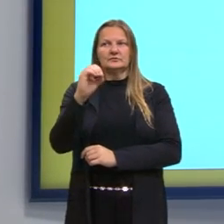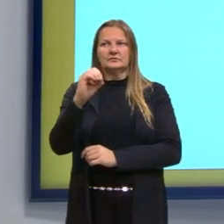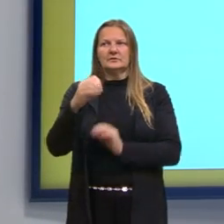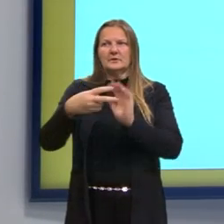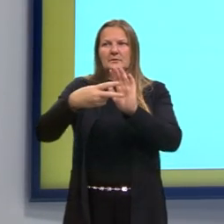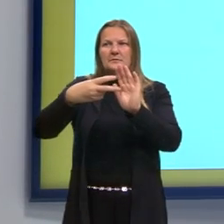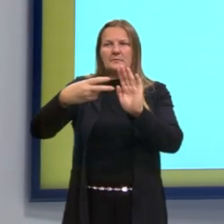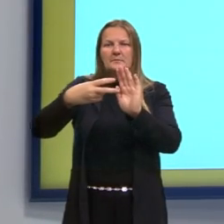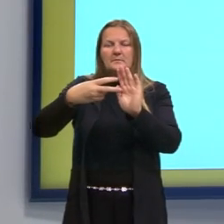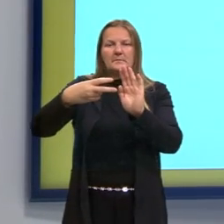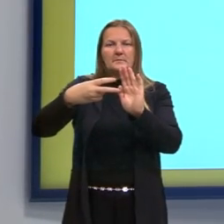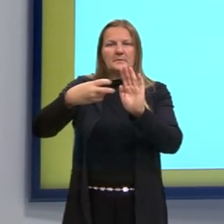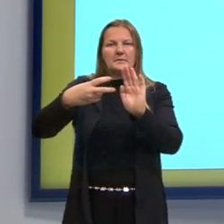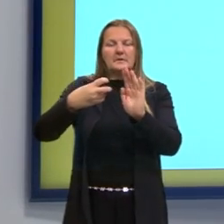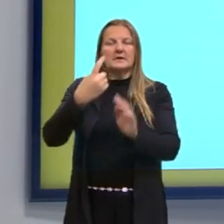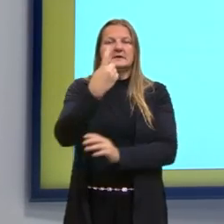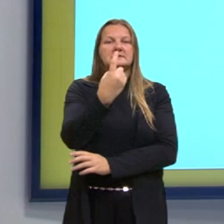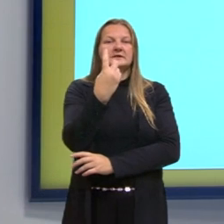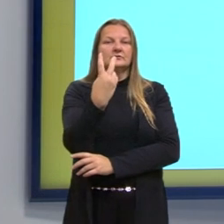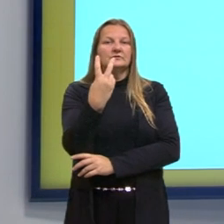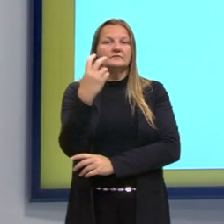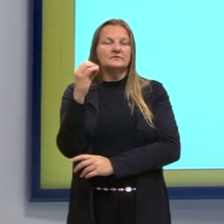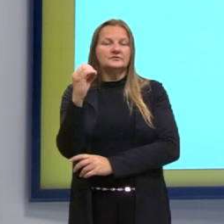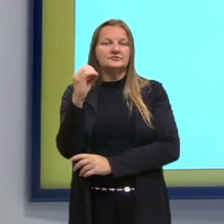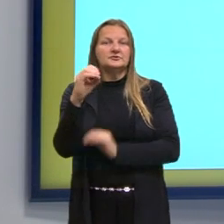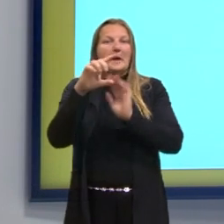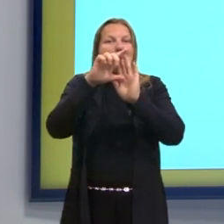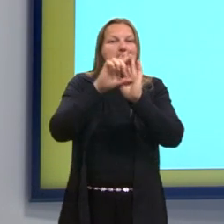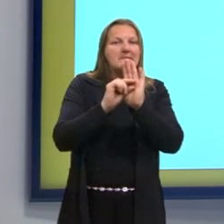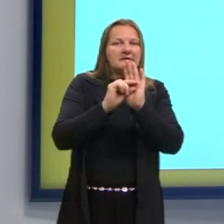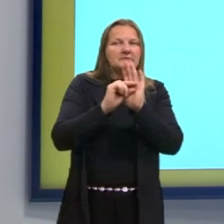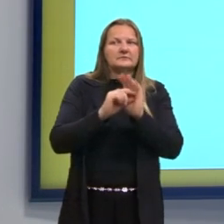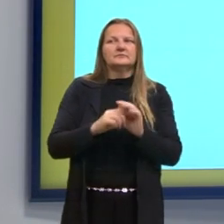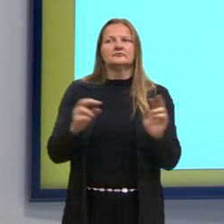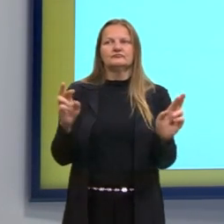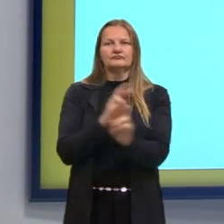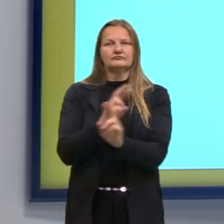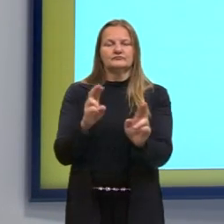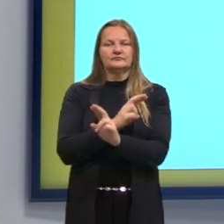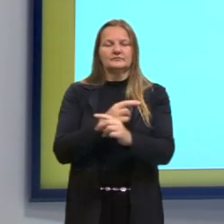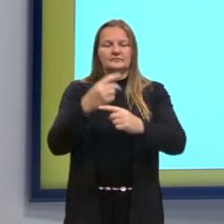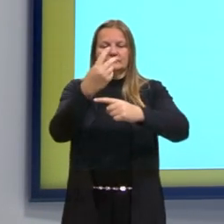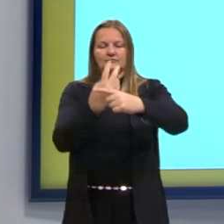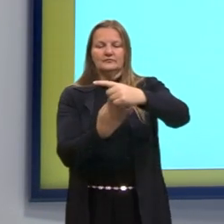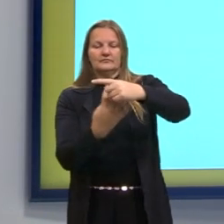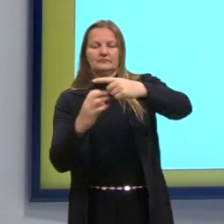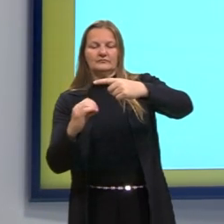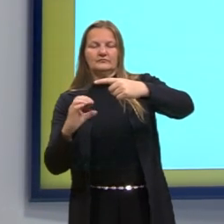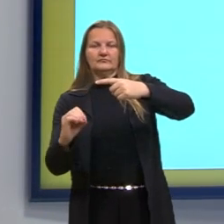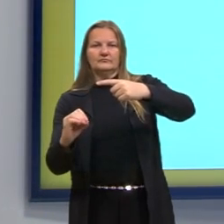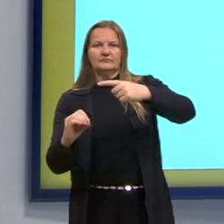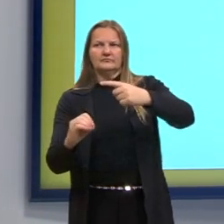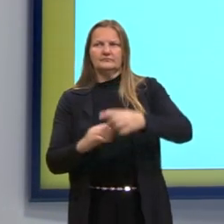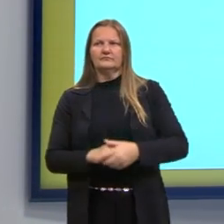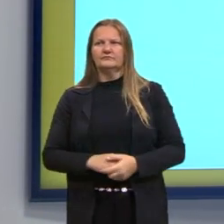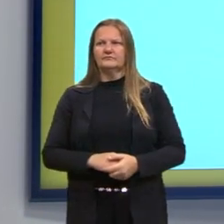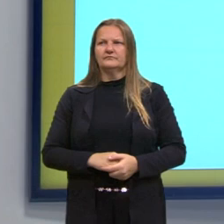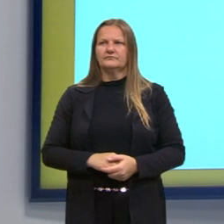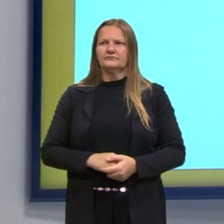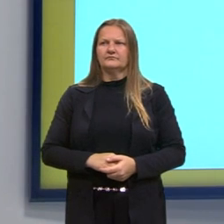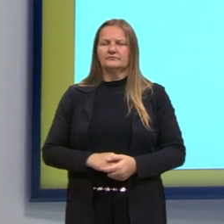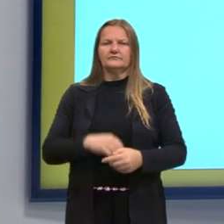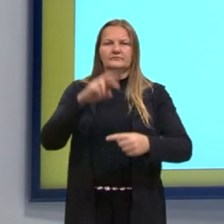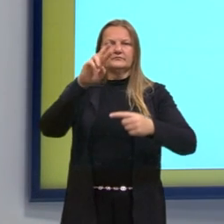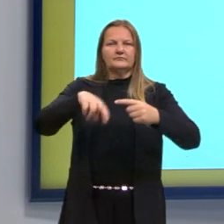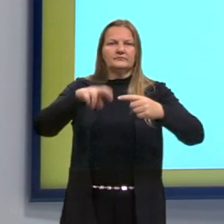reduziu 120 gramas em relação a 400. É uma fração, né? Uma razão.